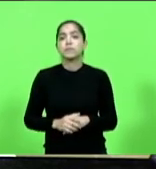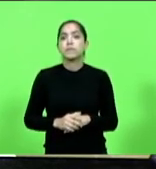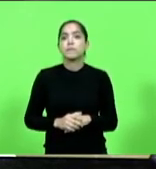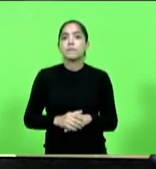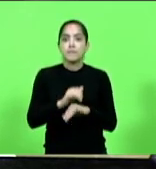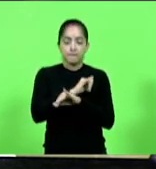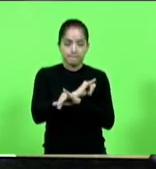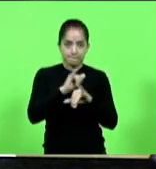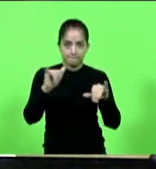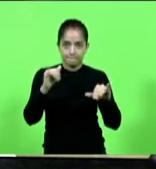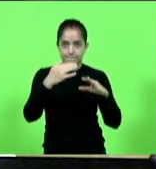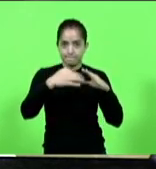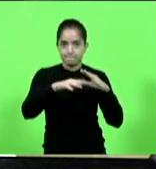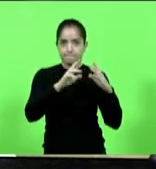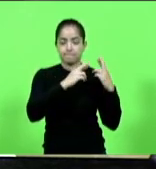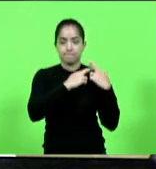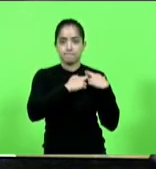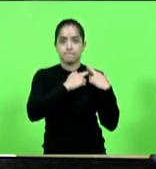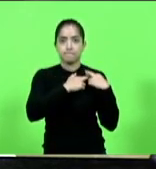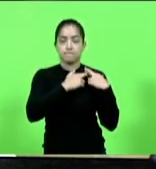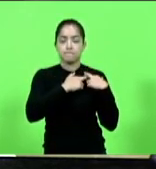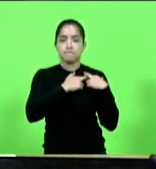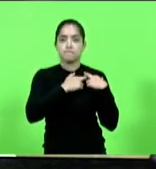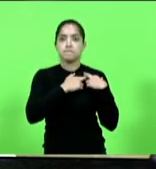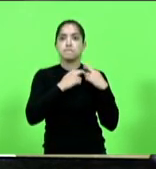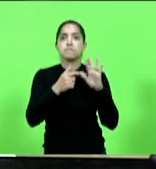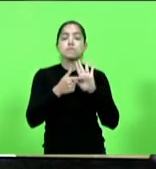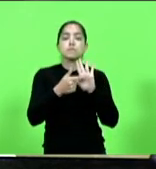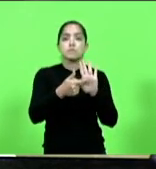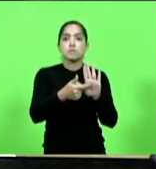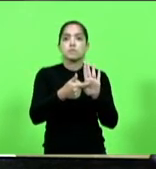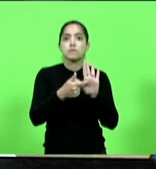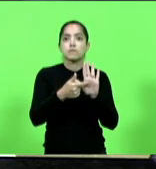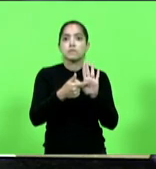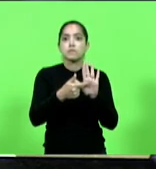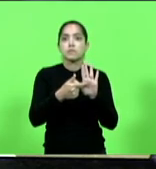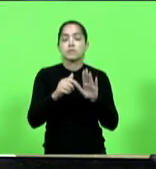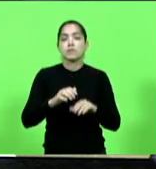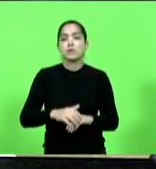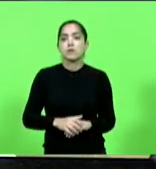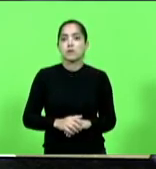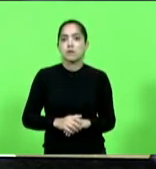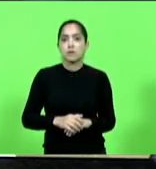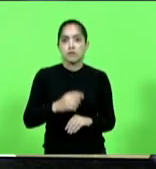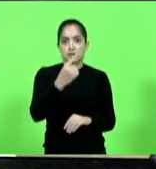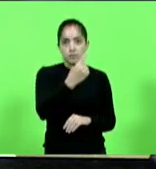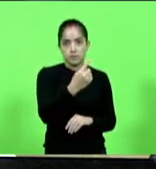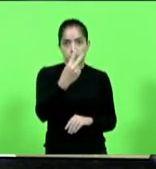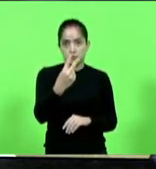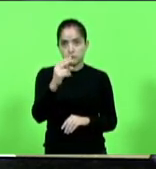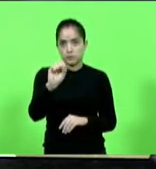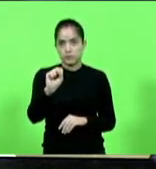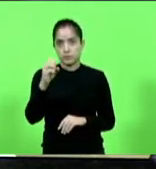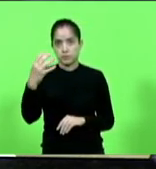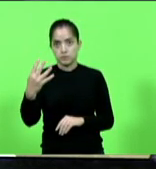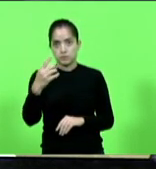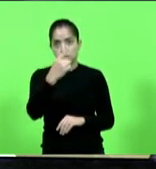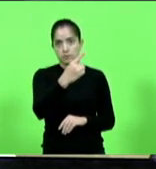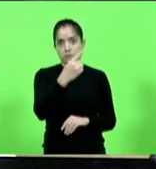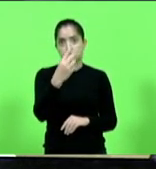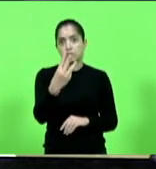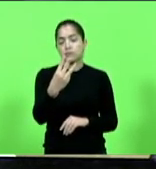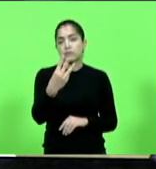comunicou que encaminhará aos destinatários as indicações nº 1.284 a 1